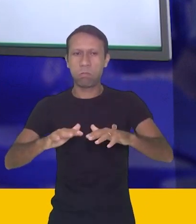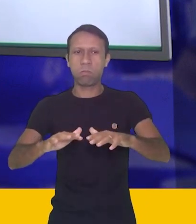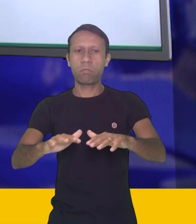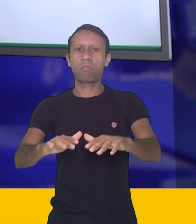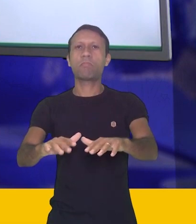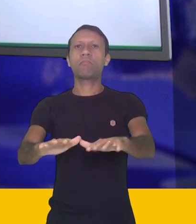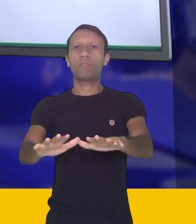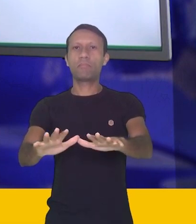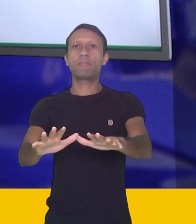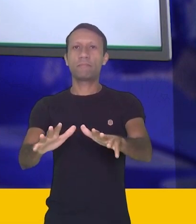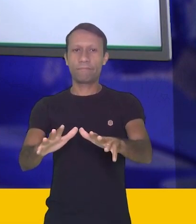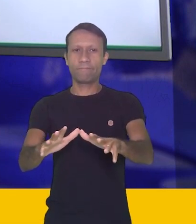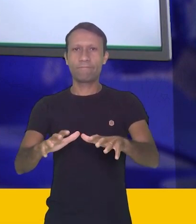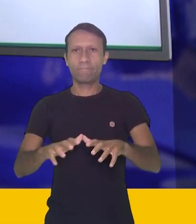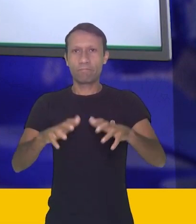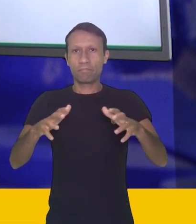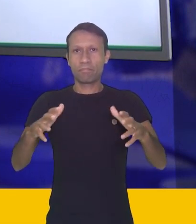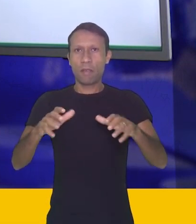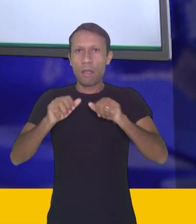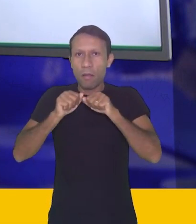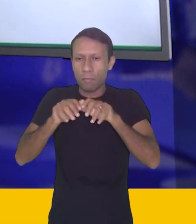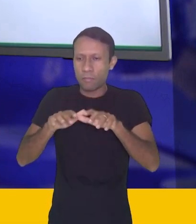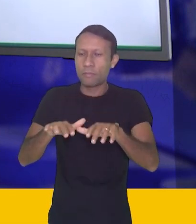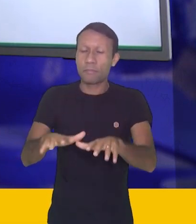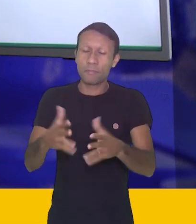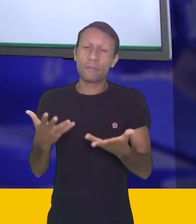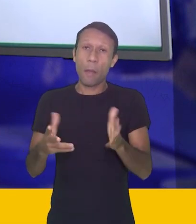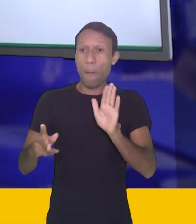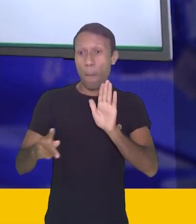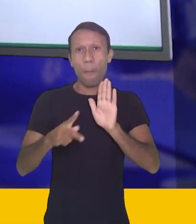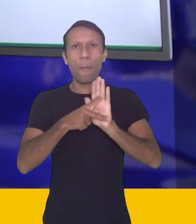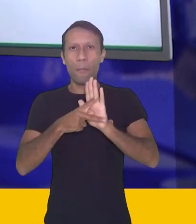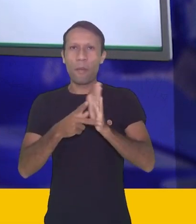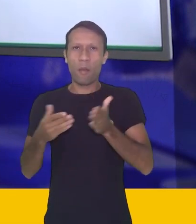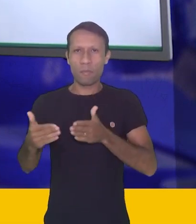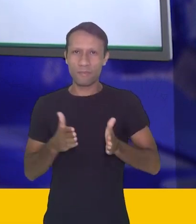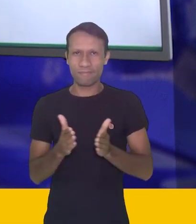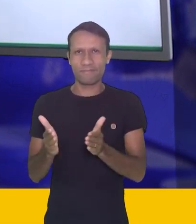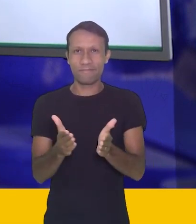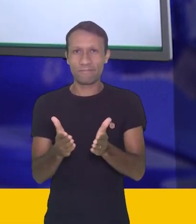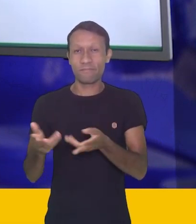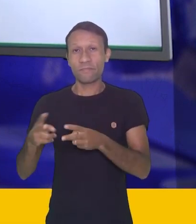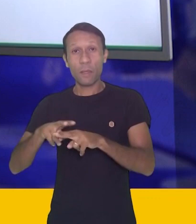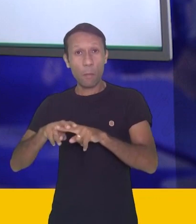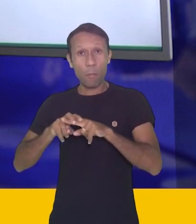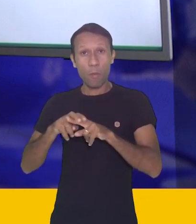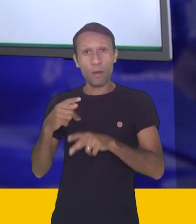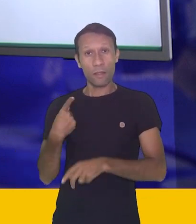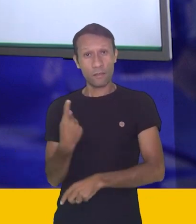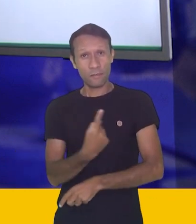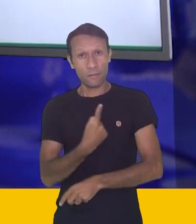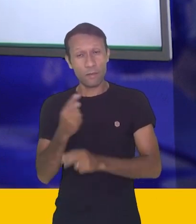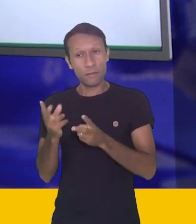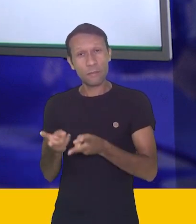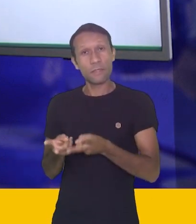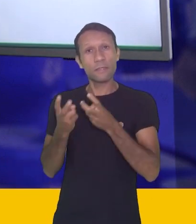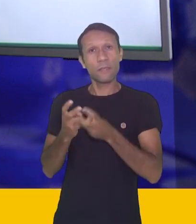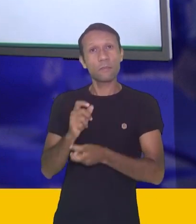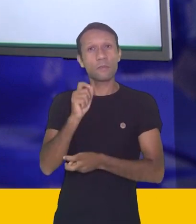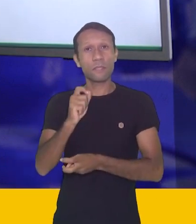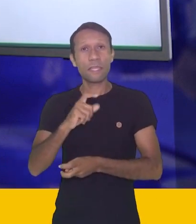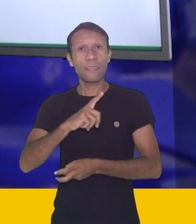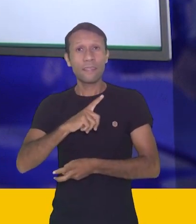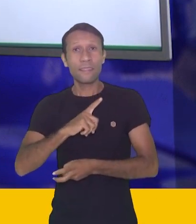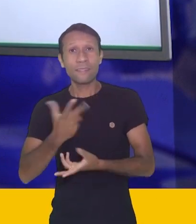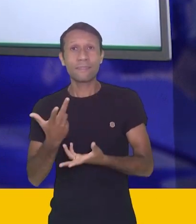origem, o rio vai ocupar o local que realmente vai ser dele. Dessa maneira, a gente percebe que há